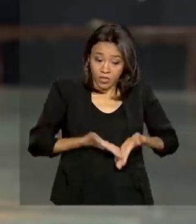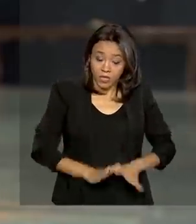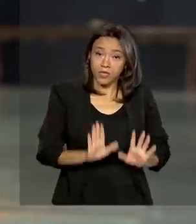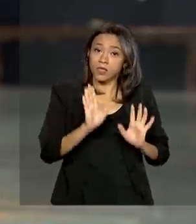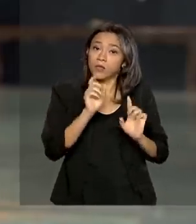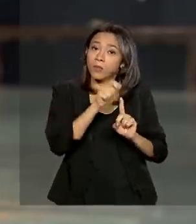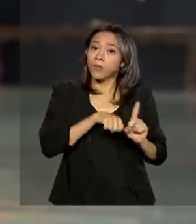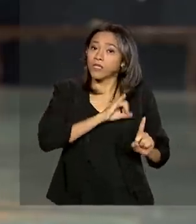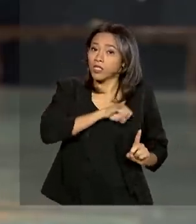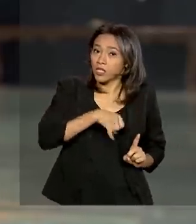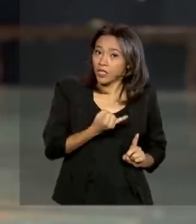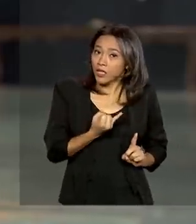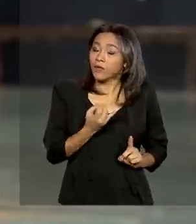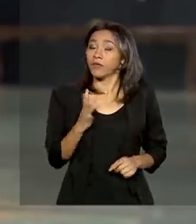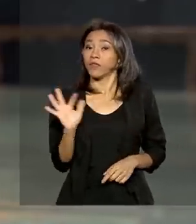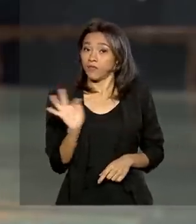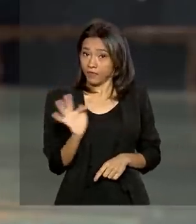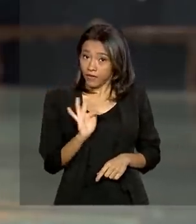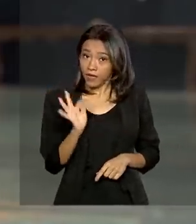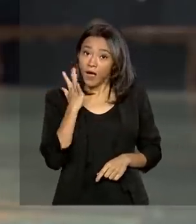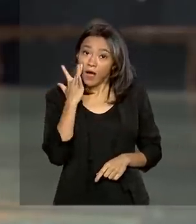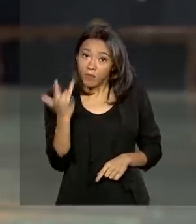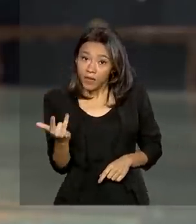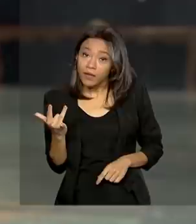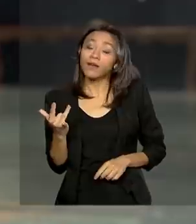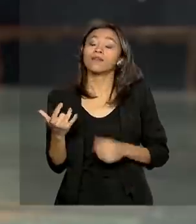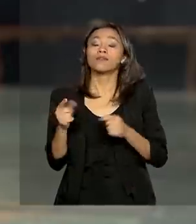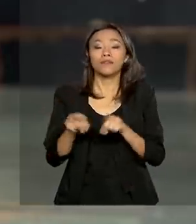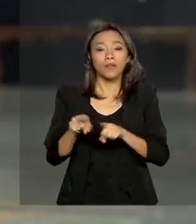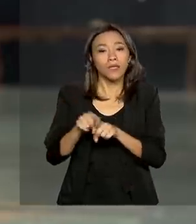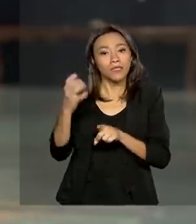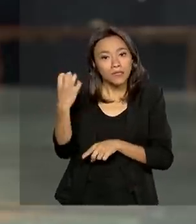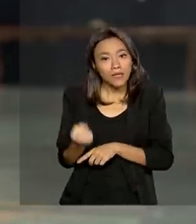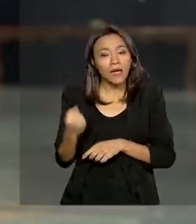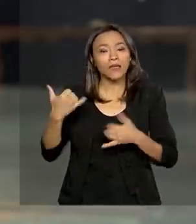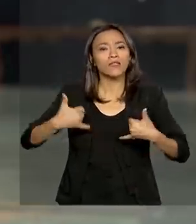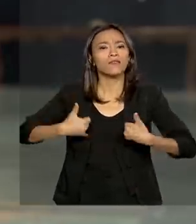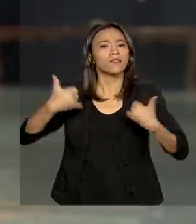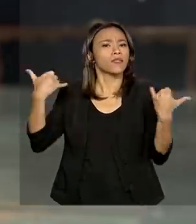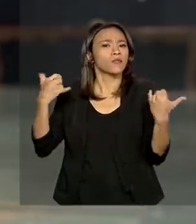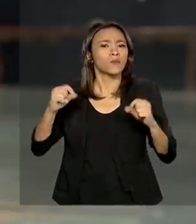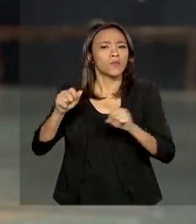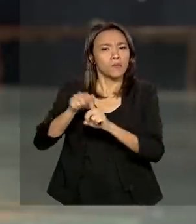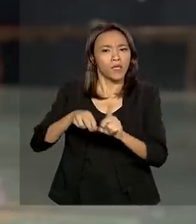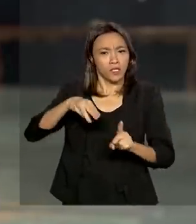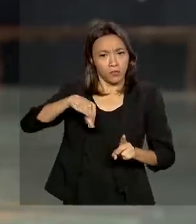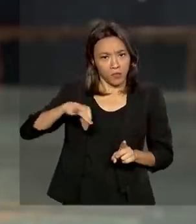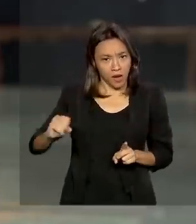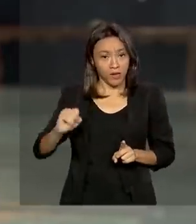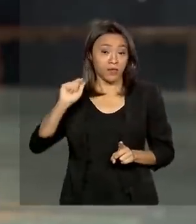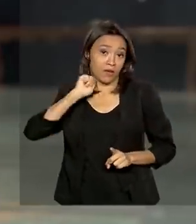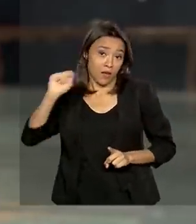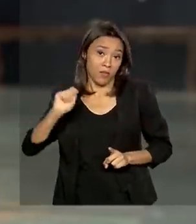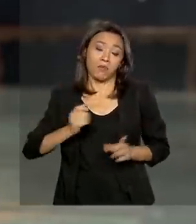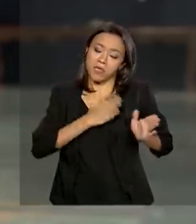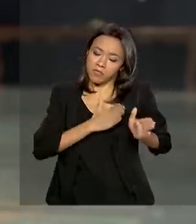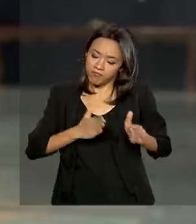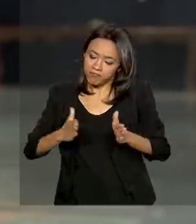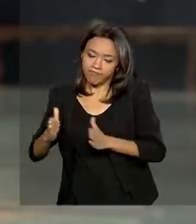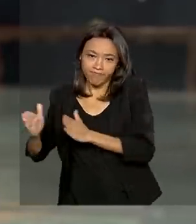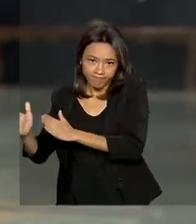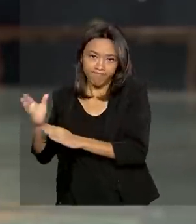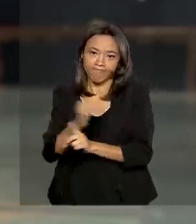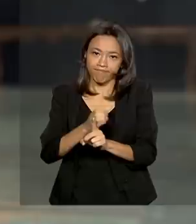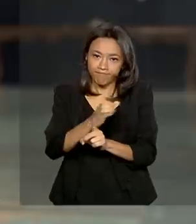em janeiro e fevereiro, amanhã será liberado também para os aniversariantes de março e abril e assim por diante.